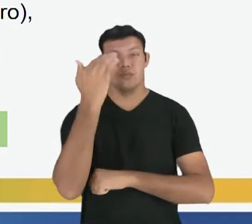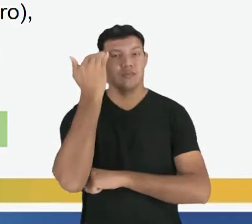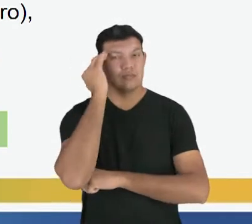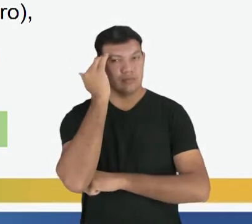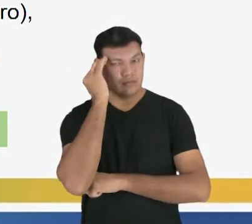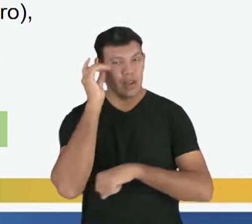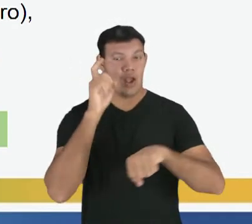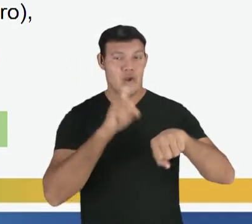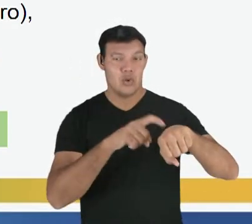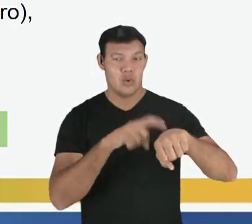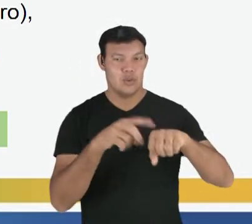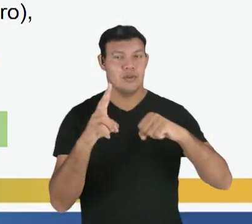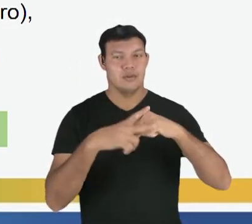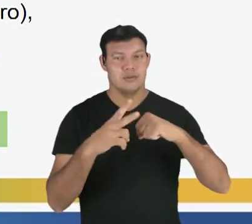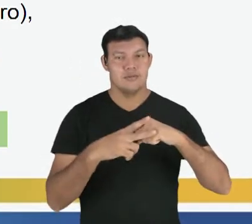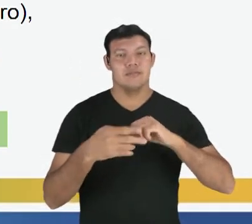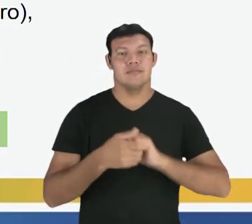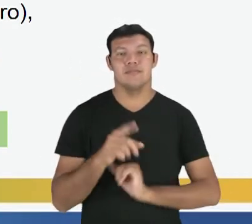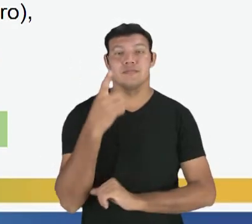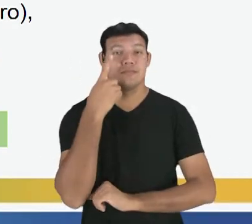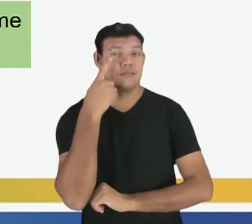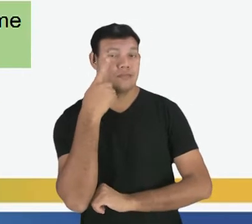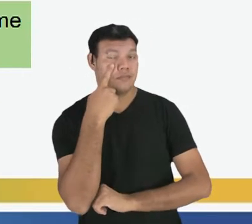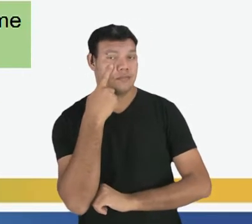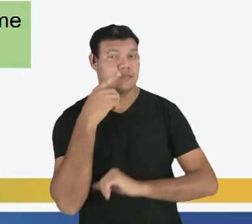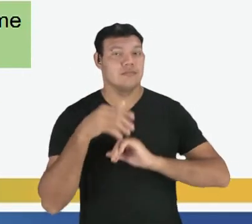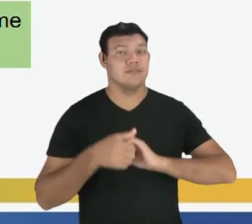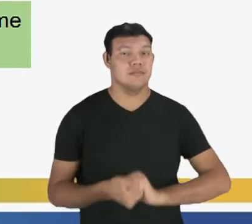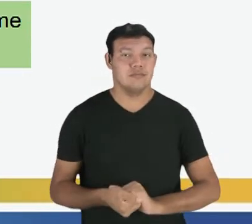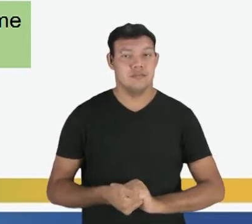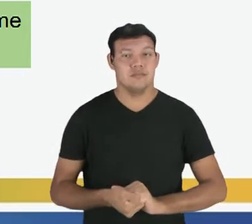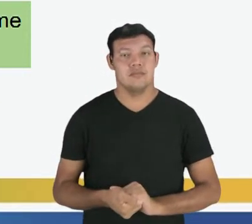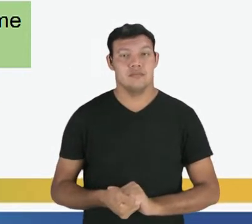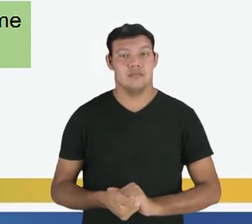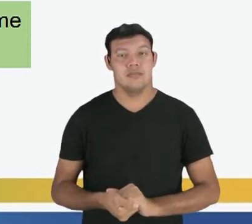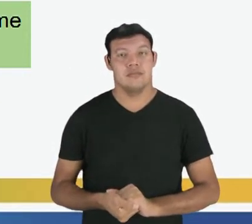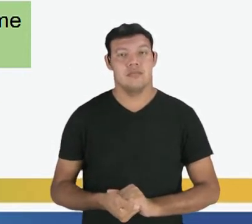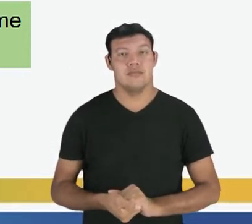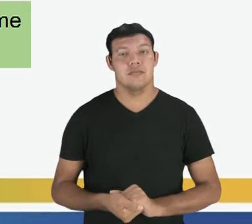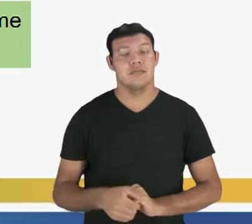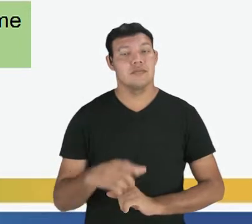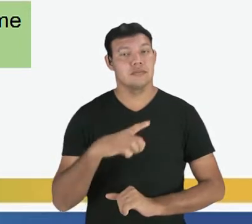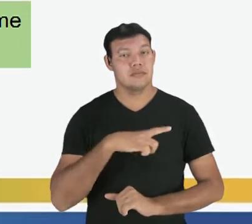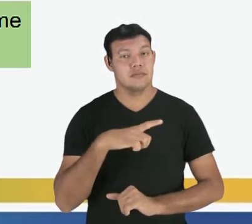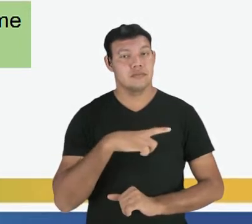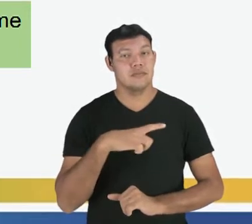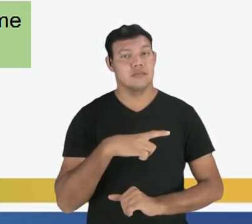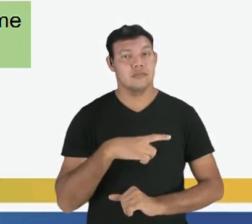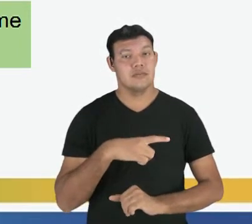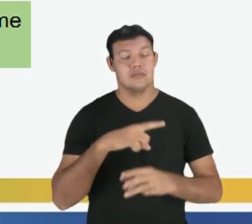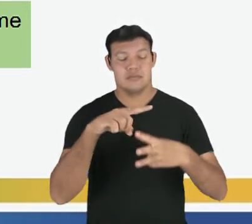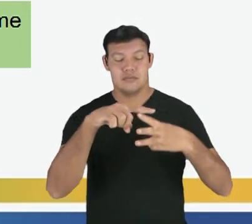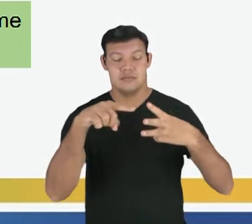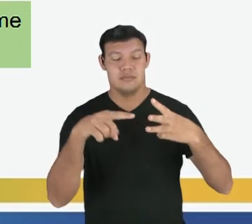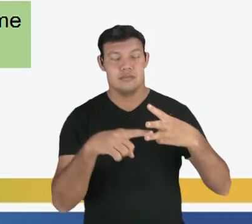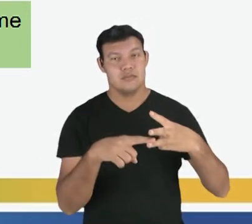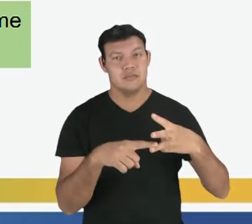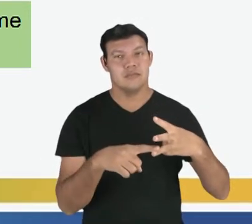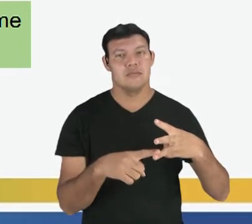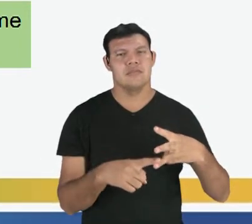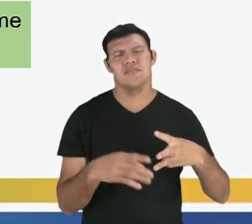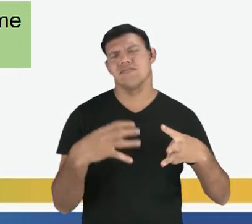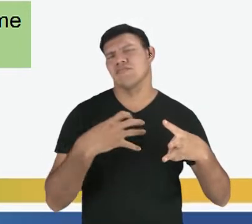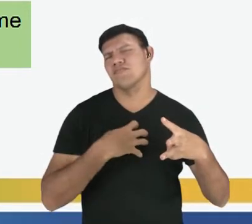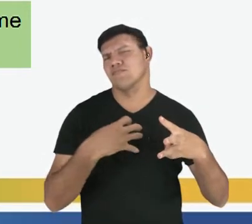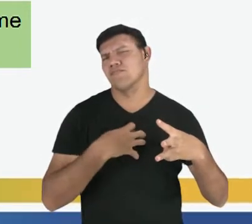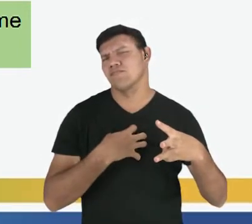os tempos verbais. Olhem só os modos verbais, gente. Nós temos três modos verbais. Professor, e o